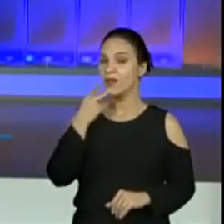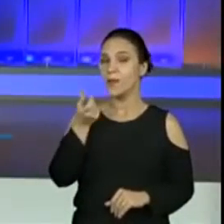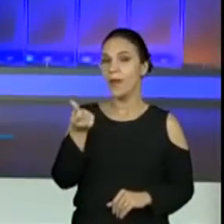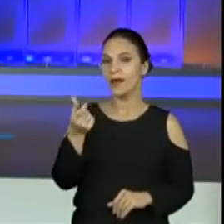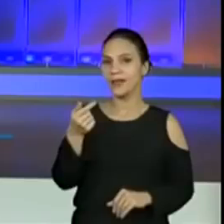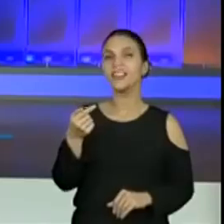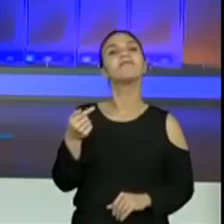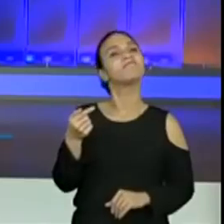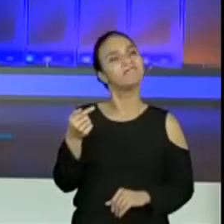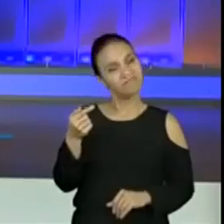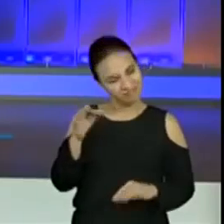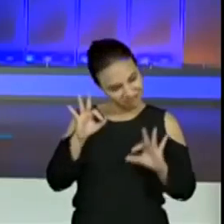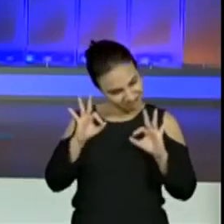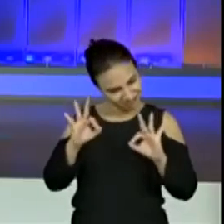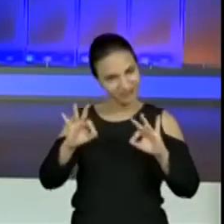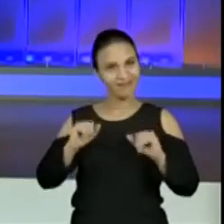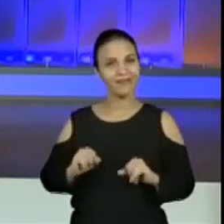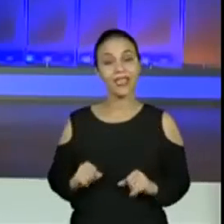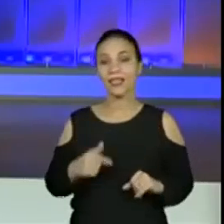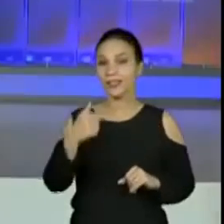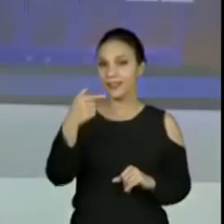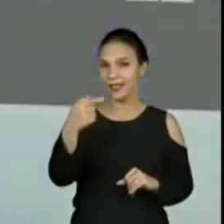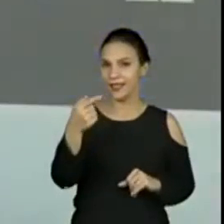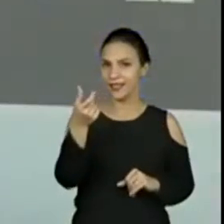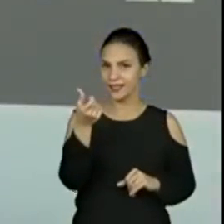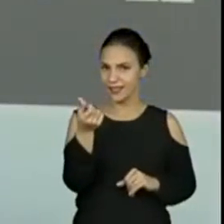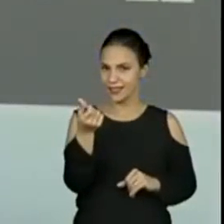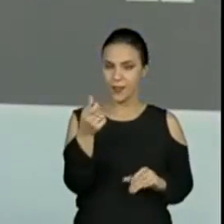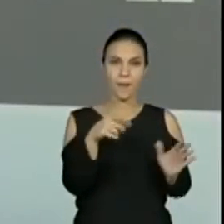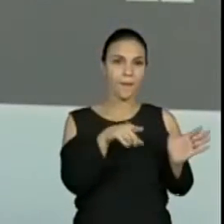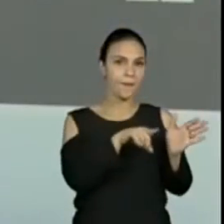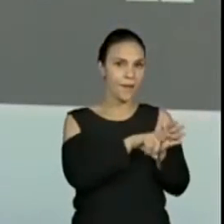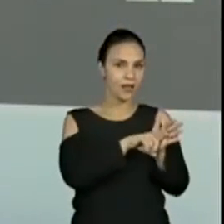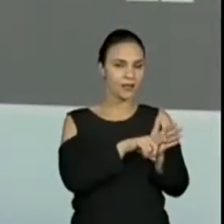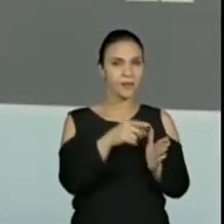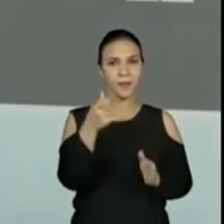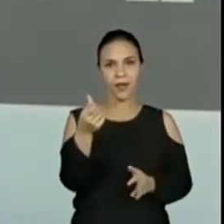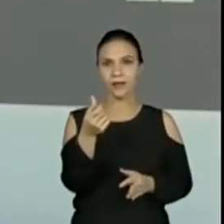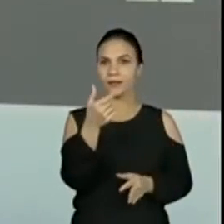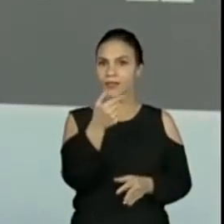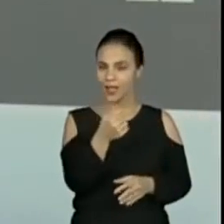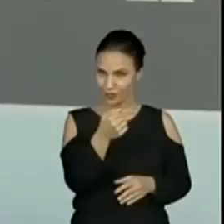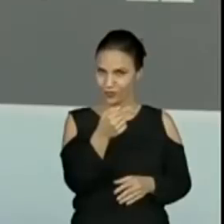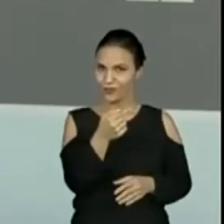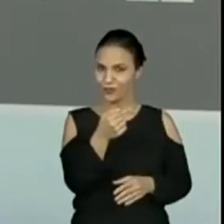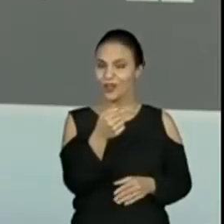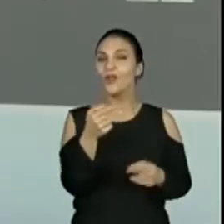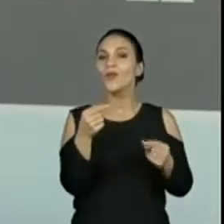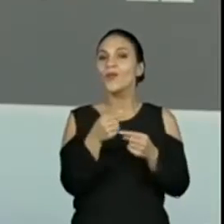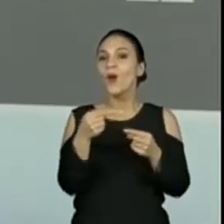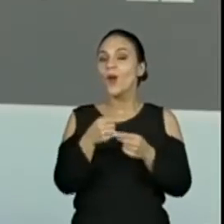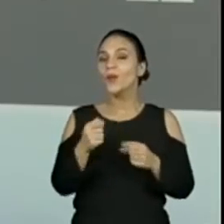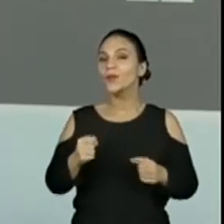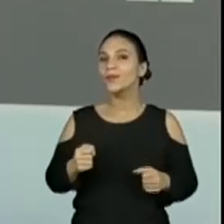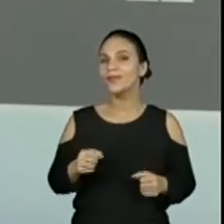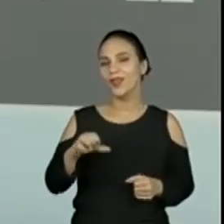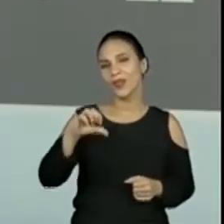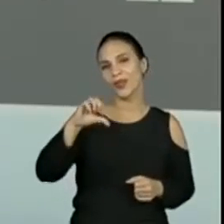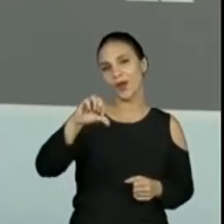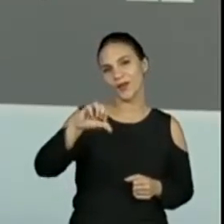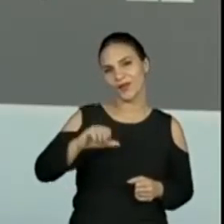É isso mesmo. 76 menos 67 é igual a